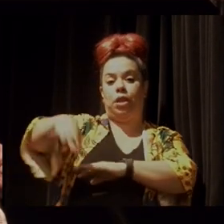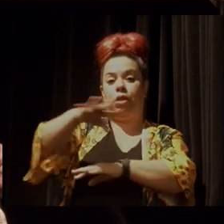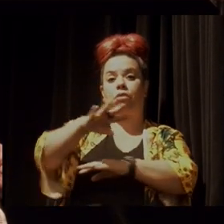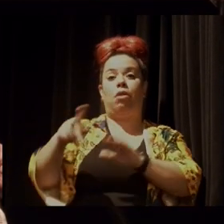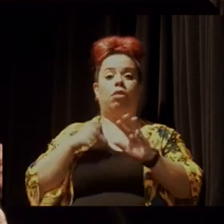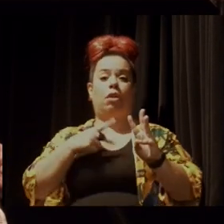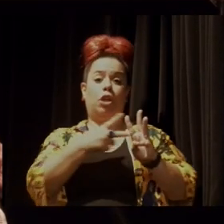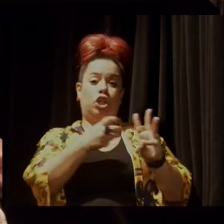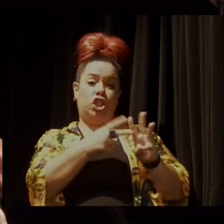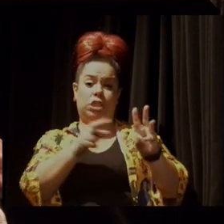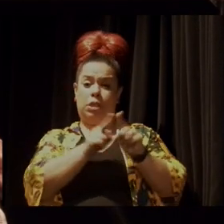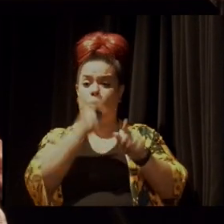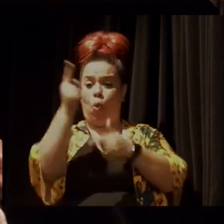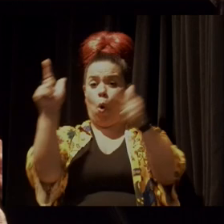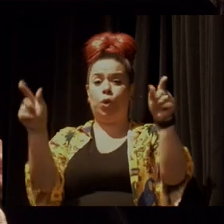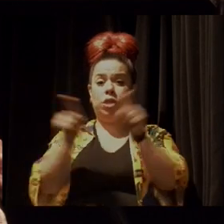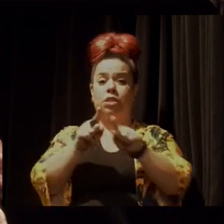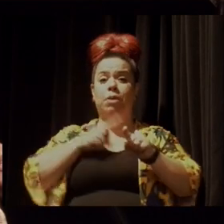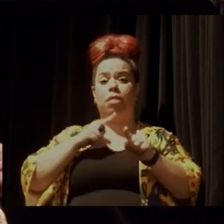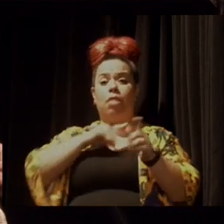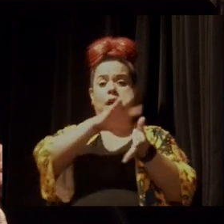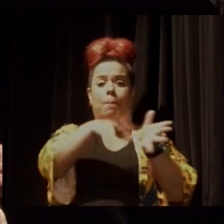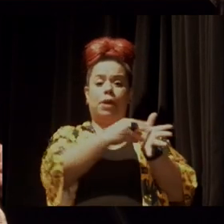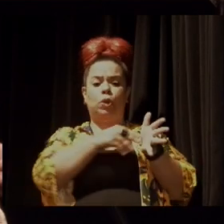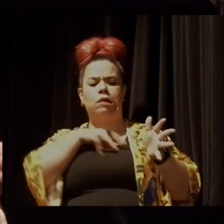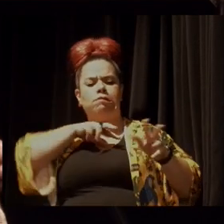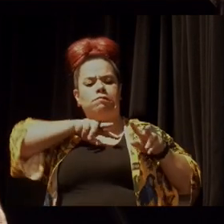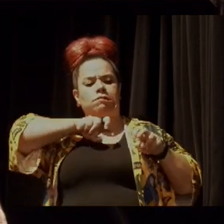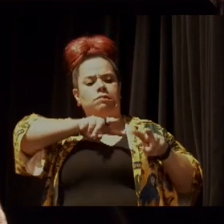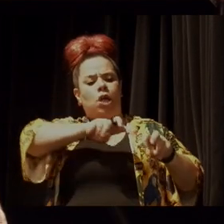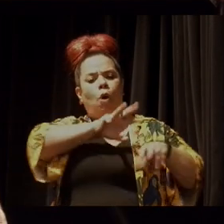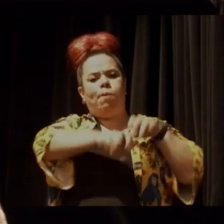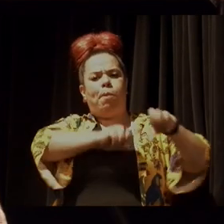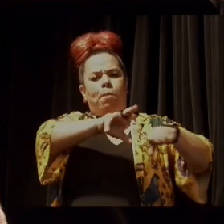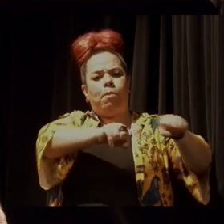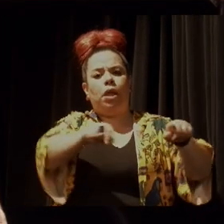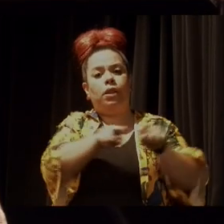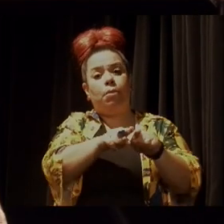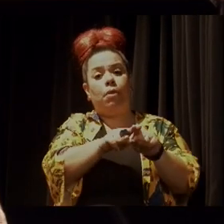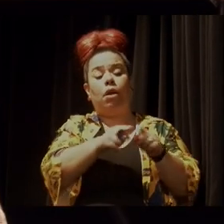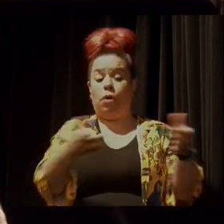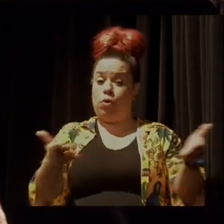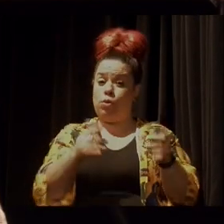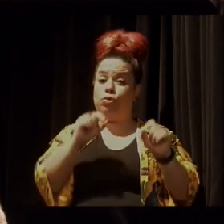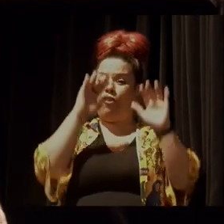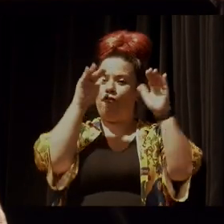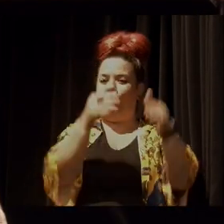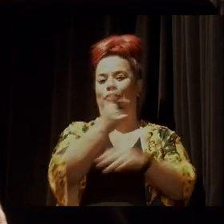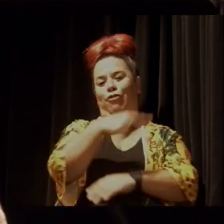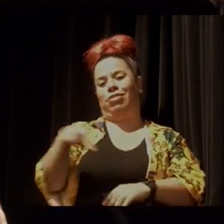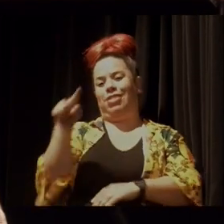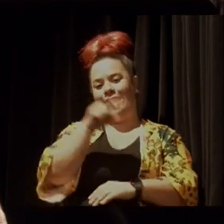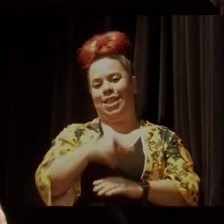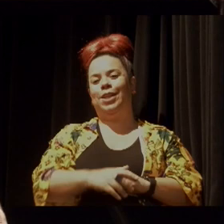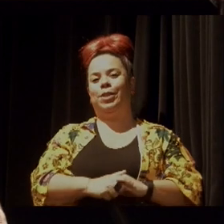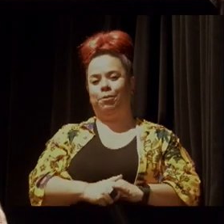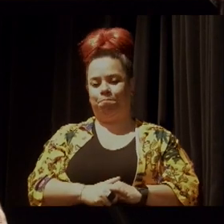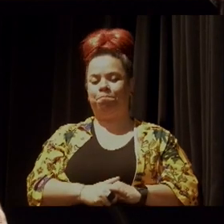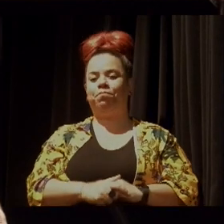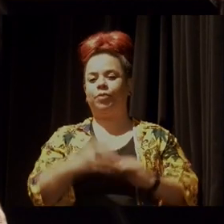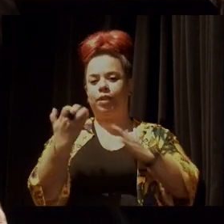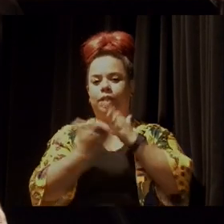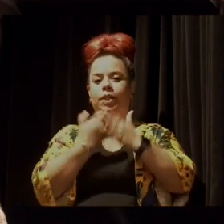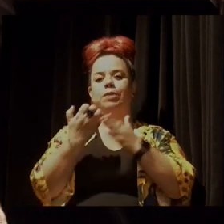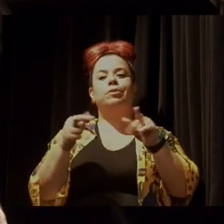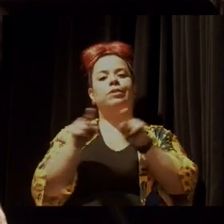extrativistas, a exploração da Amazônia, ela é hoje o foco das grandes